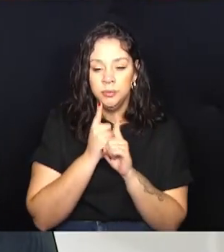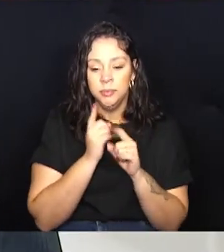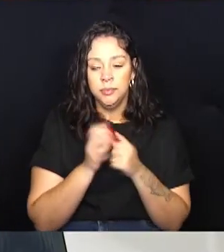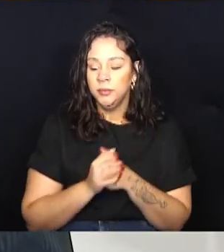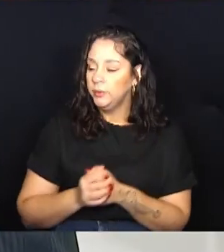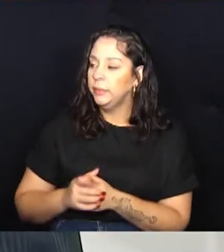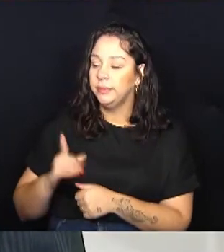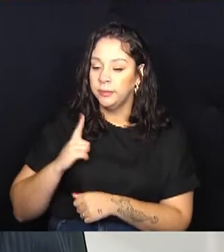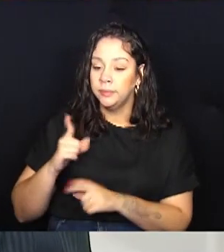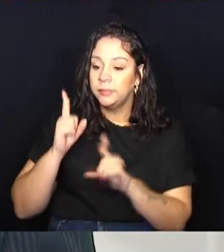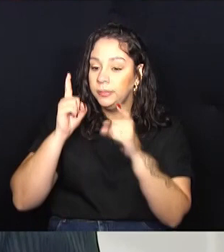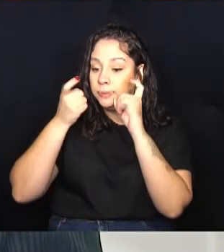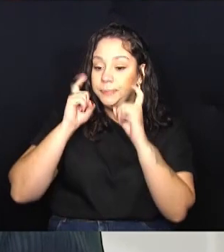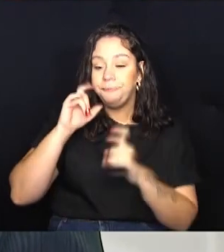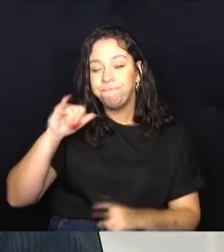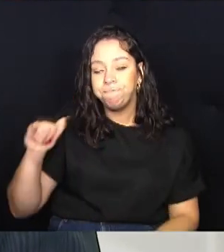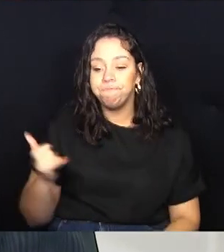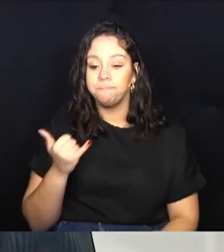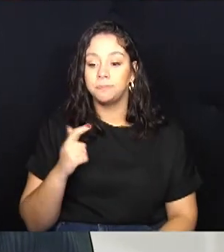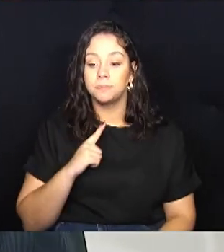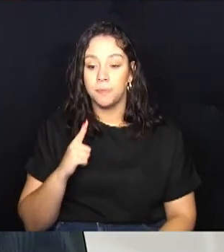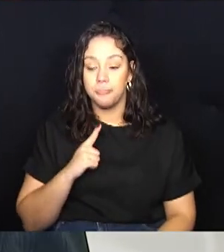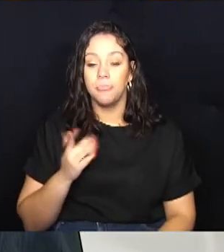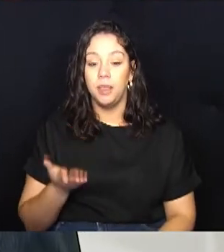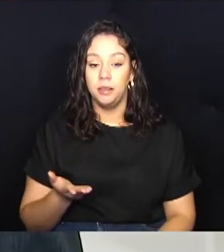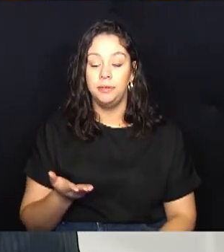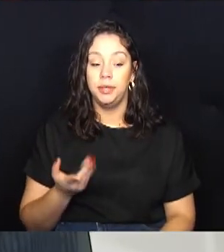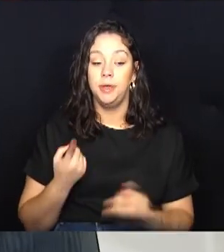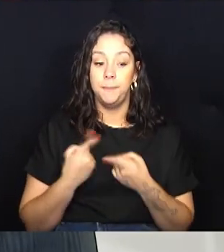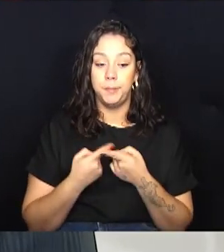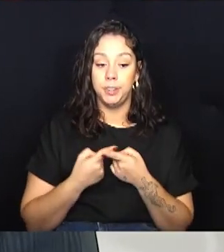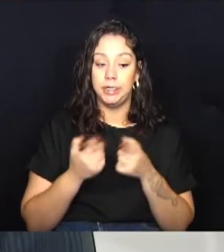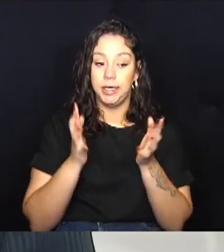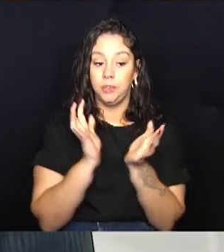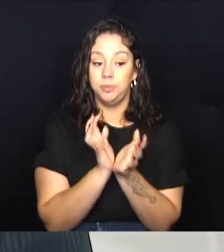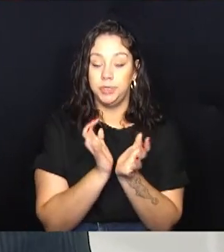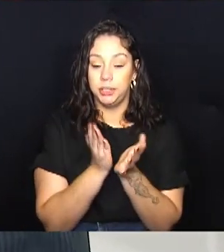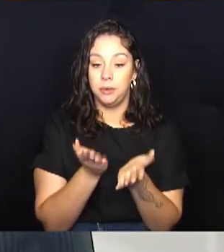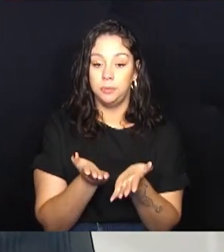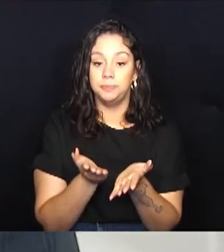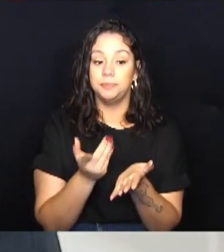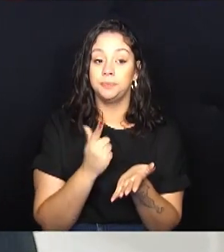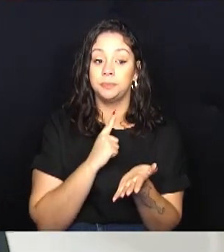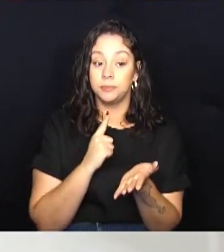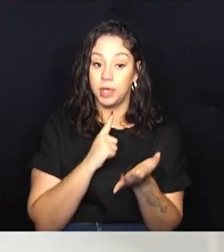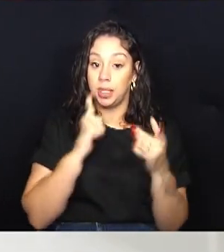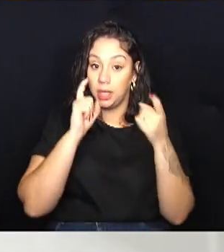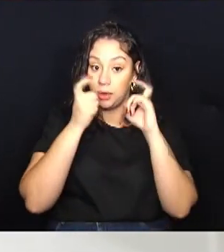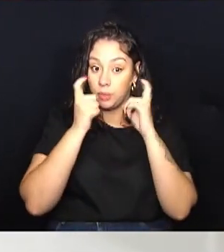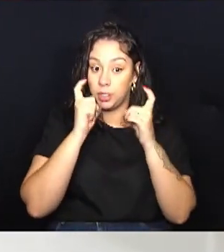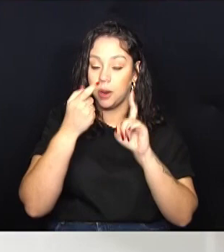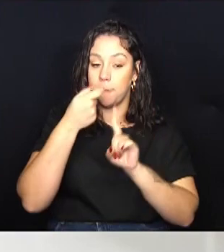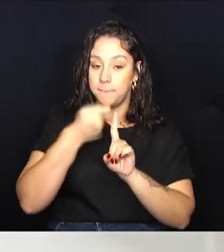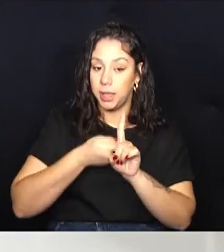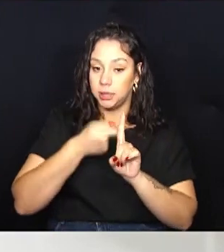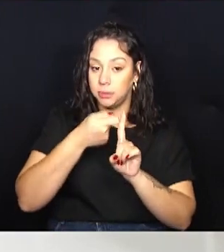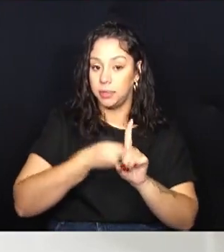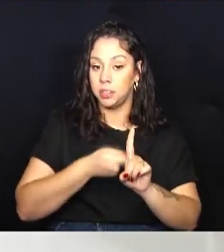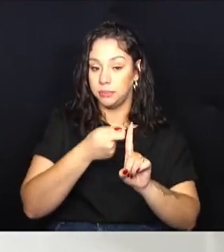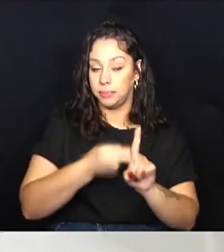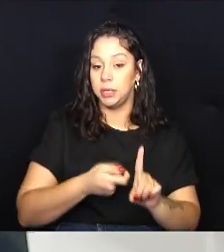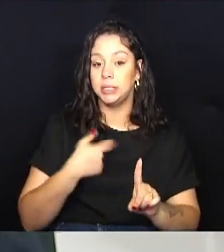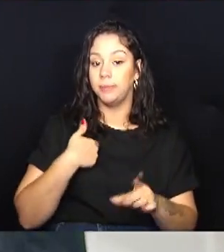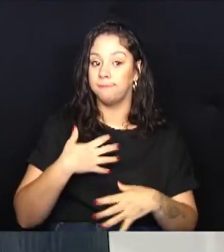reuniões foram muito proveitosas, até porque a comissão tem reunião todos os meses e fico